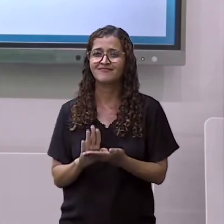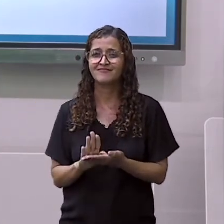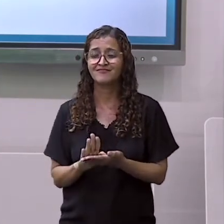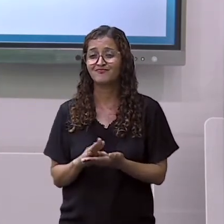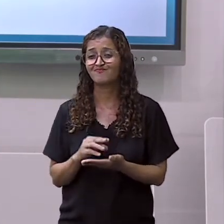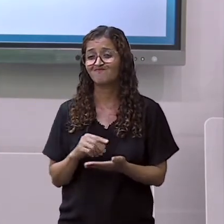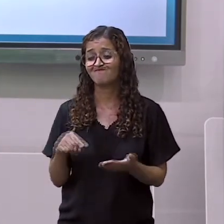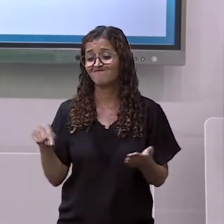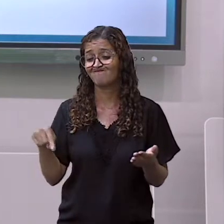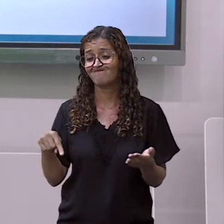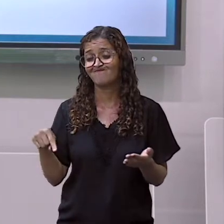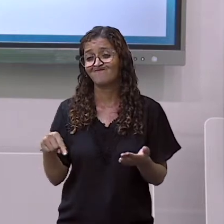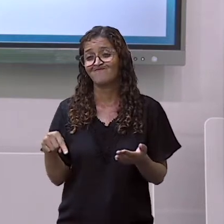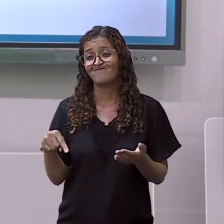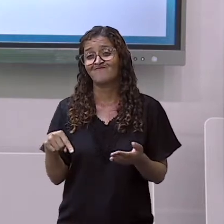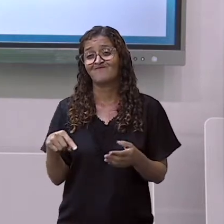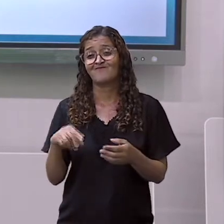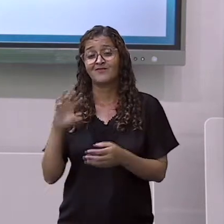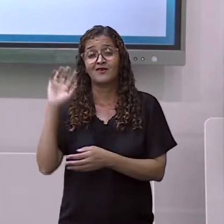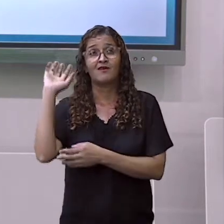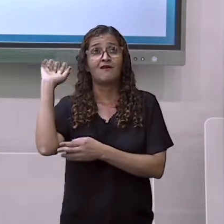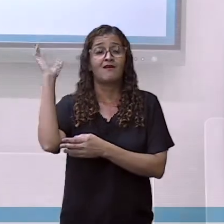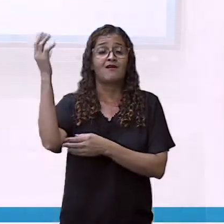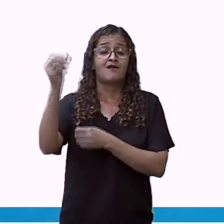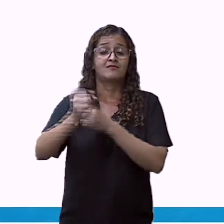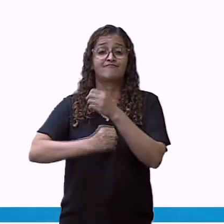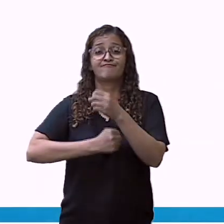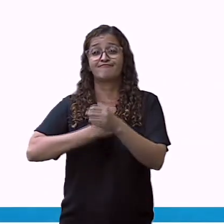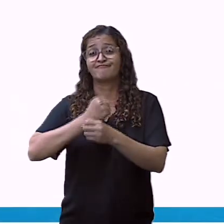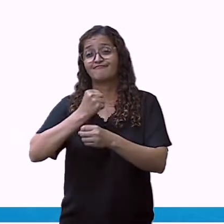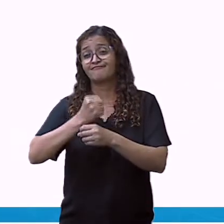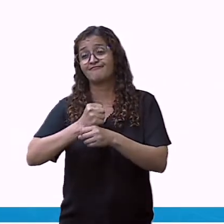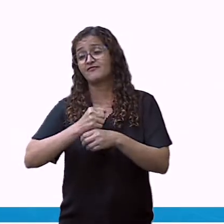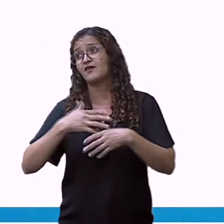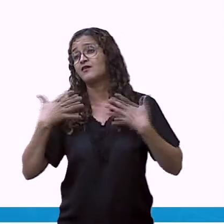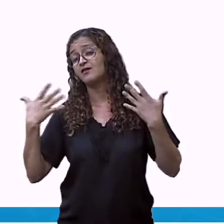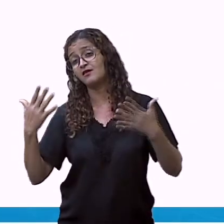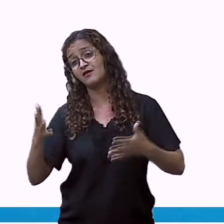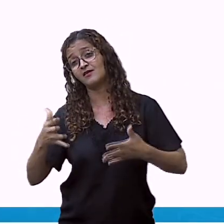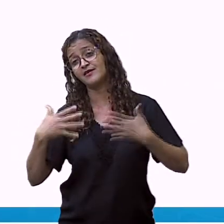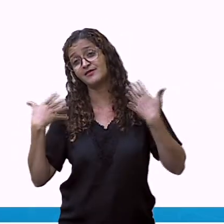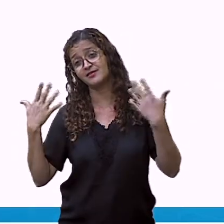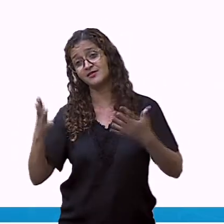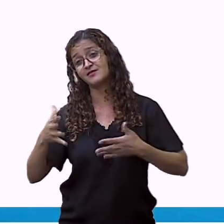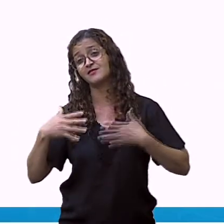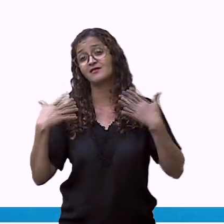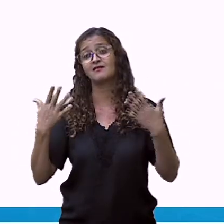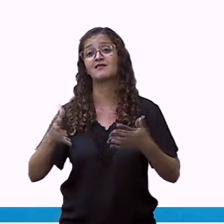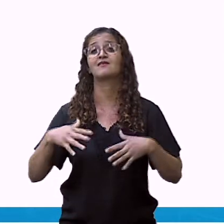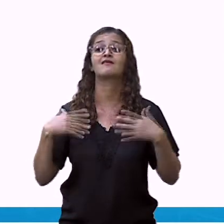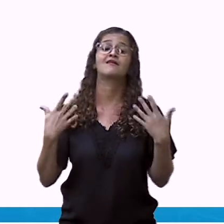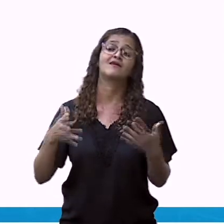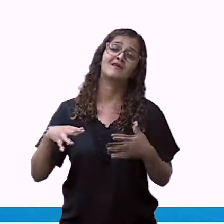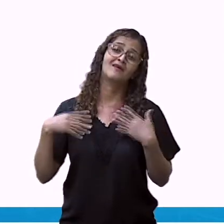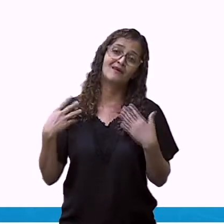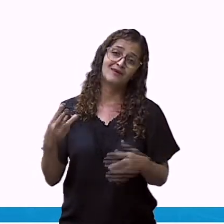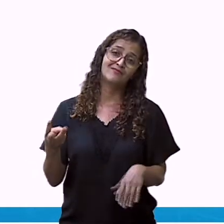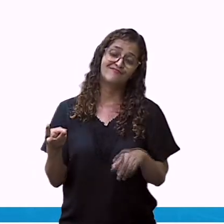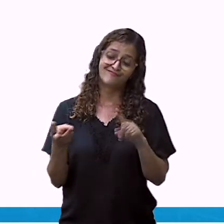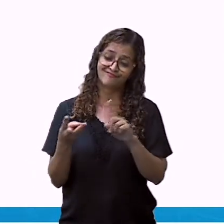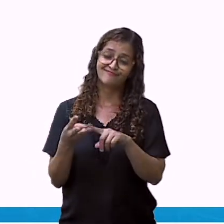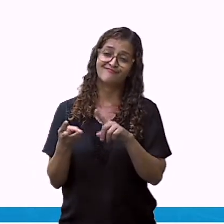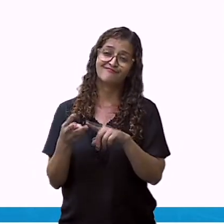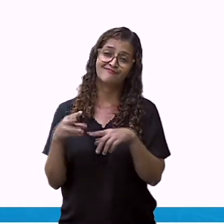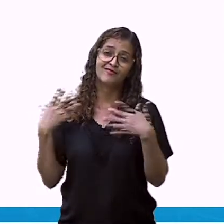quente do ano. É o verão. Quais são as duas brincadeiras